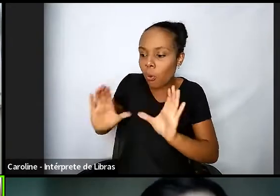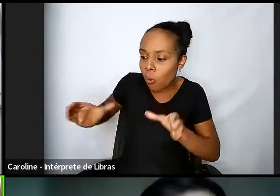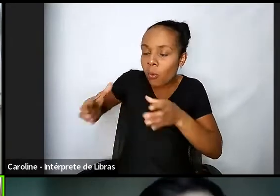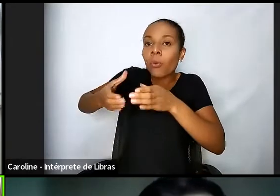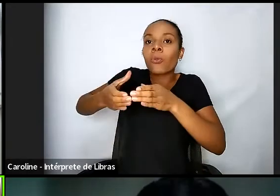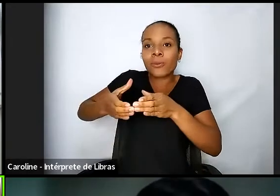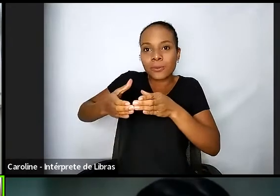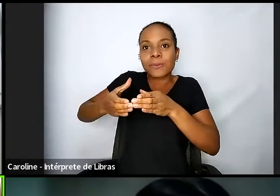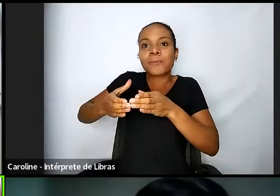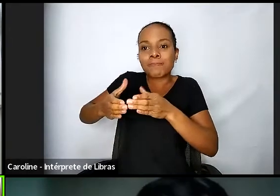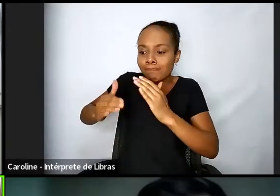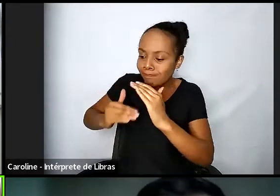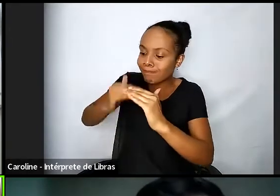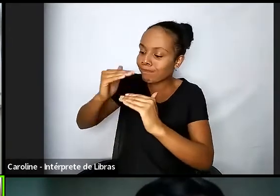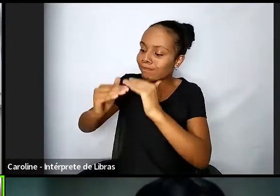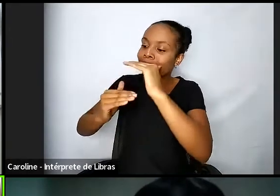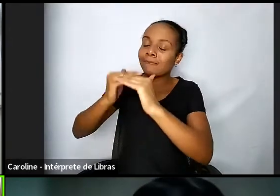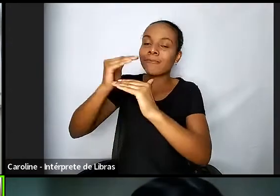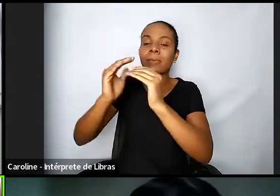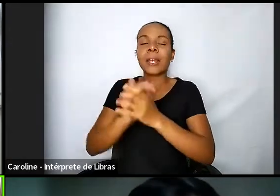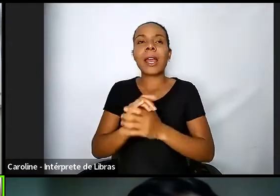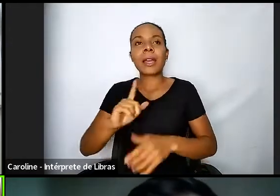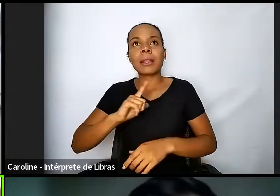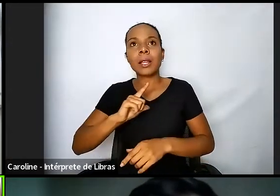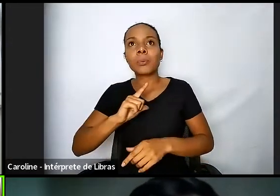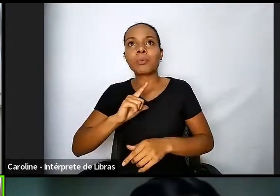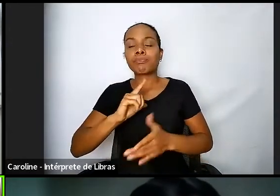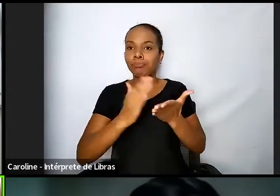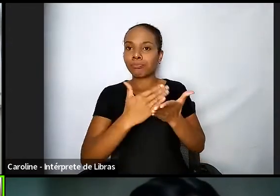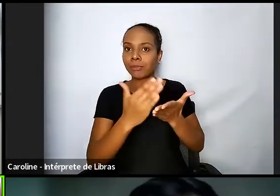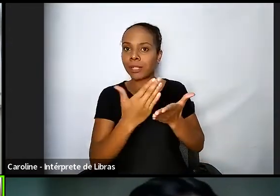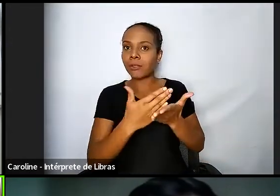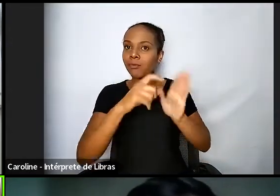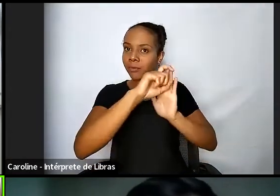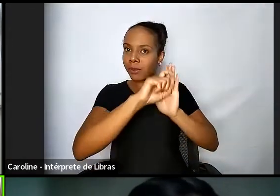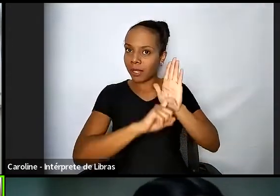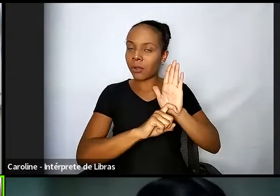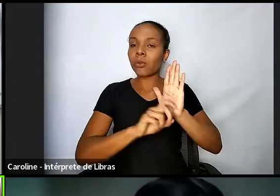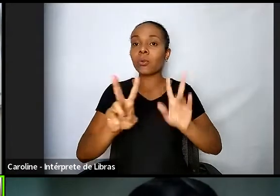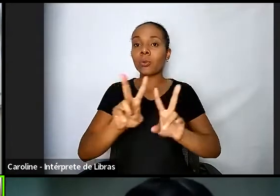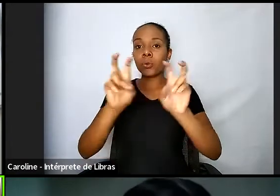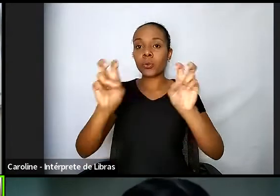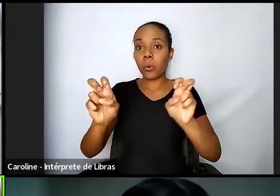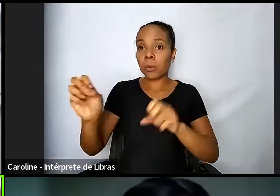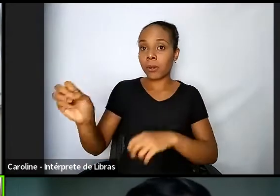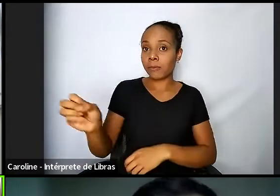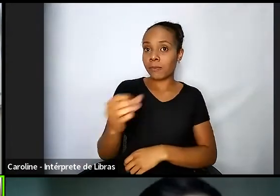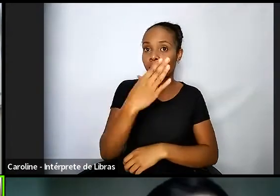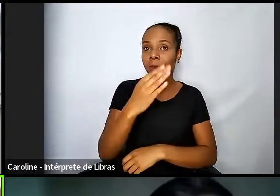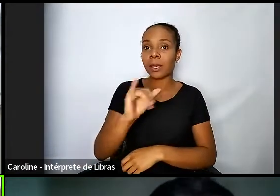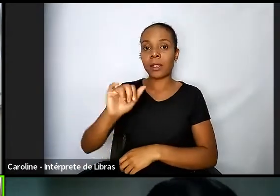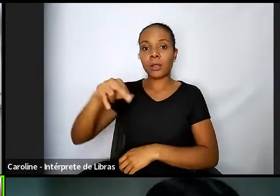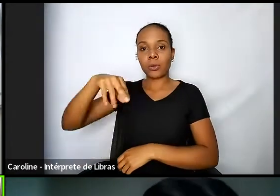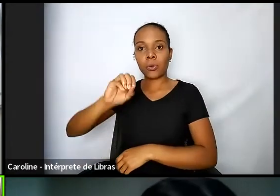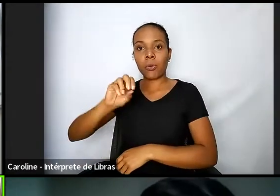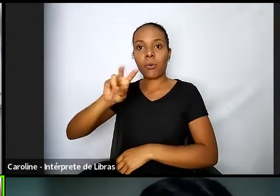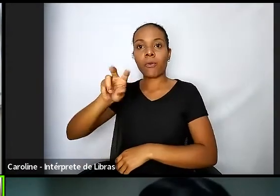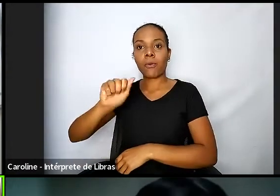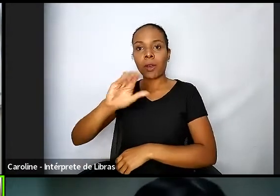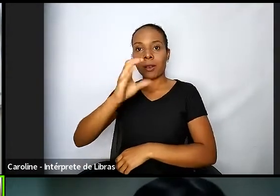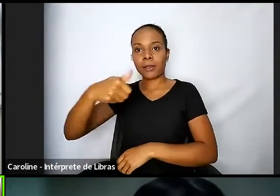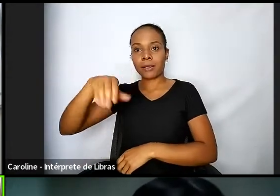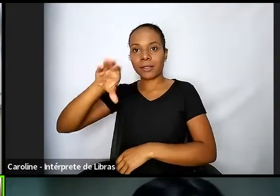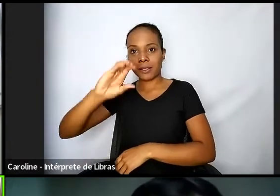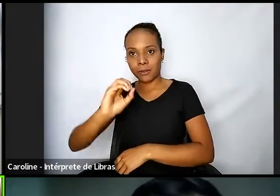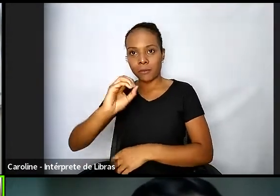tenho um texto até que saiu agora no livro da infância sobre inovação que justamente pensa a inovação e